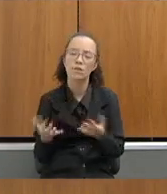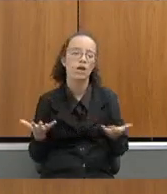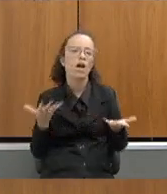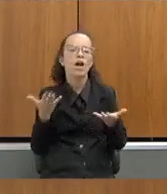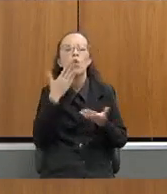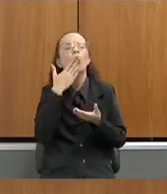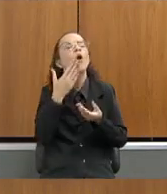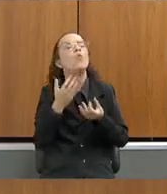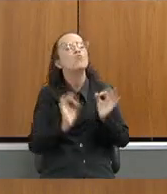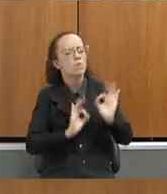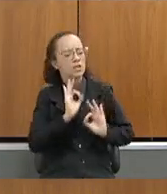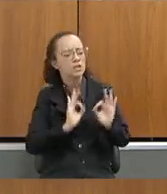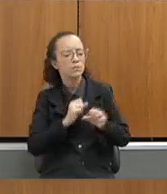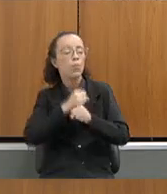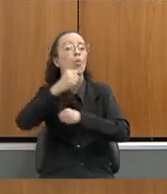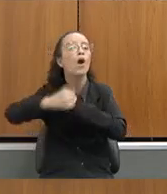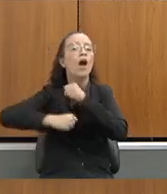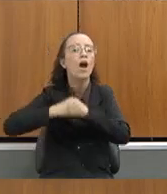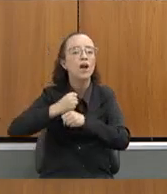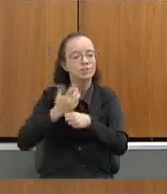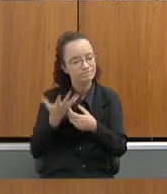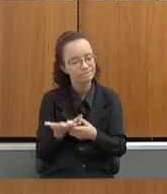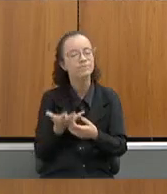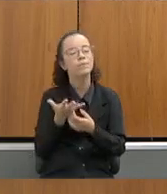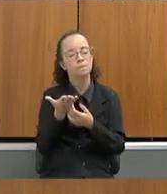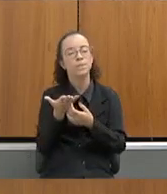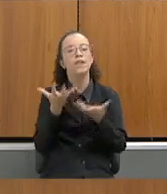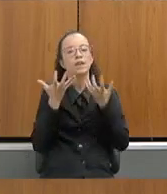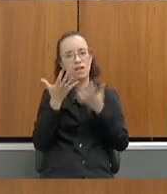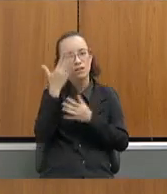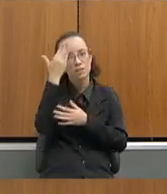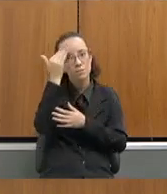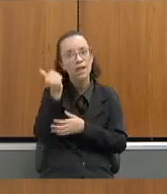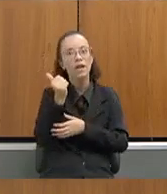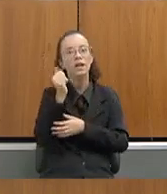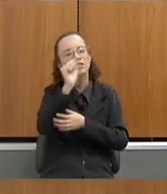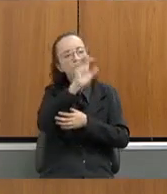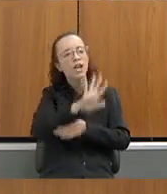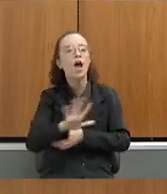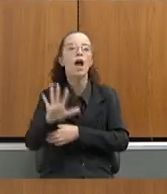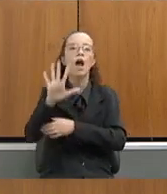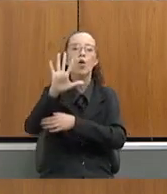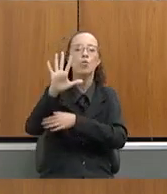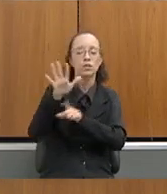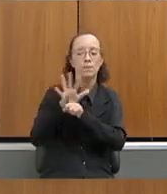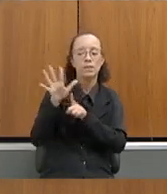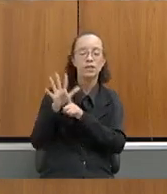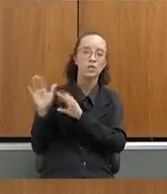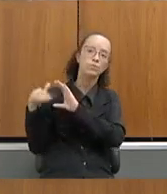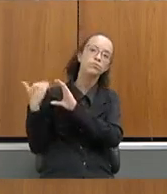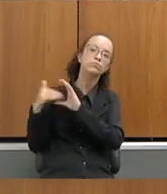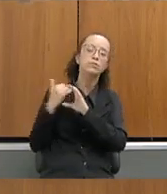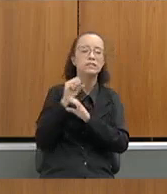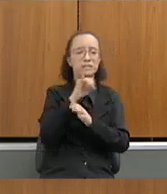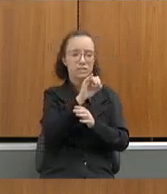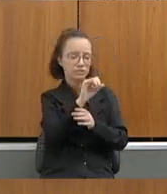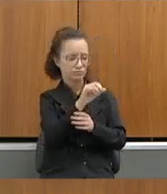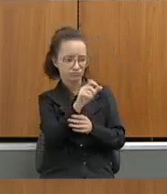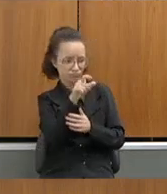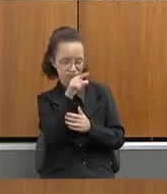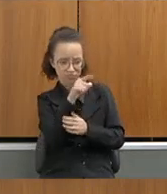plano para 2023? Então, queria fazer essa questão geral, as questões que, eventualmente, não tiver condições de responder,